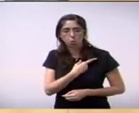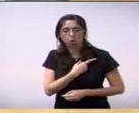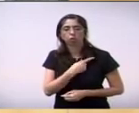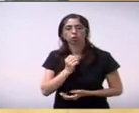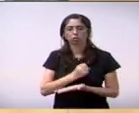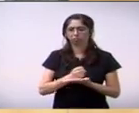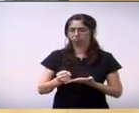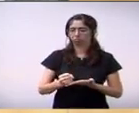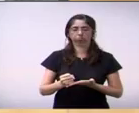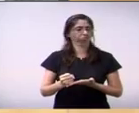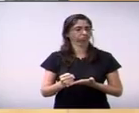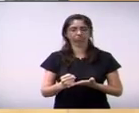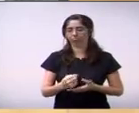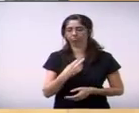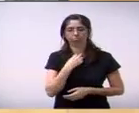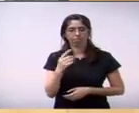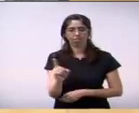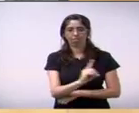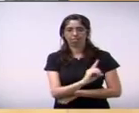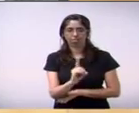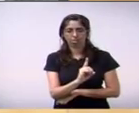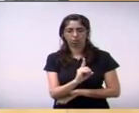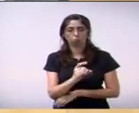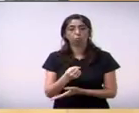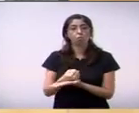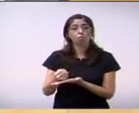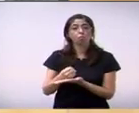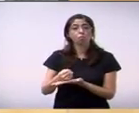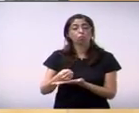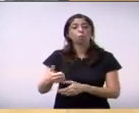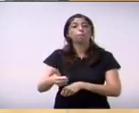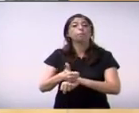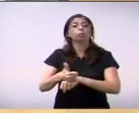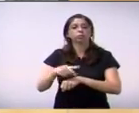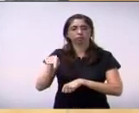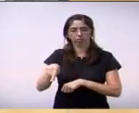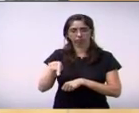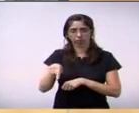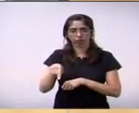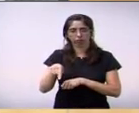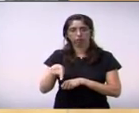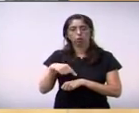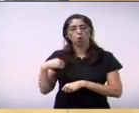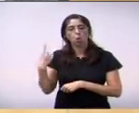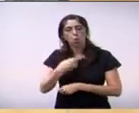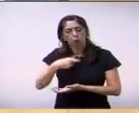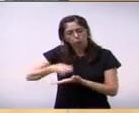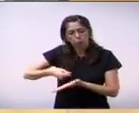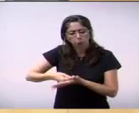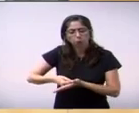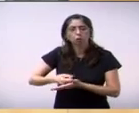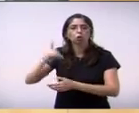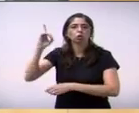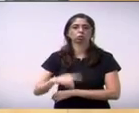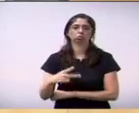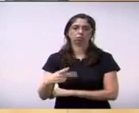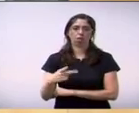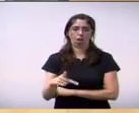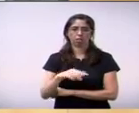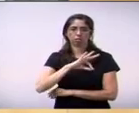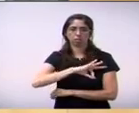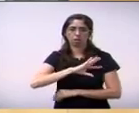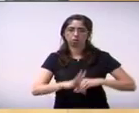farmacêuticas estamos tentando viabilizar outras formas de mostrar para o pessoal da engenharia da prefeitura que realmente elas têm